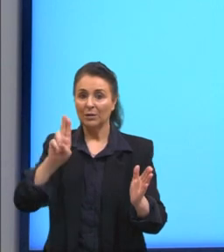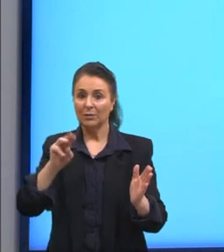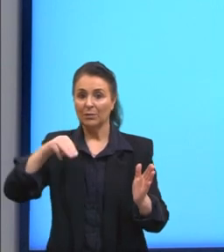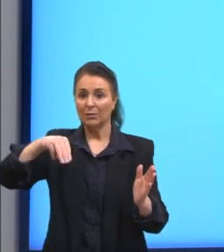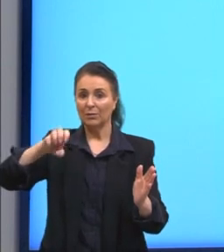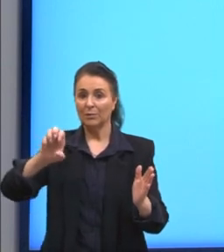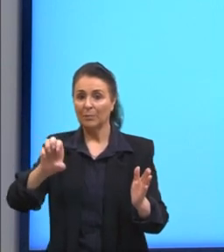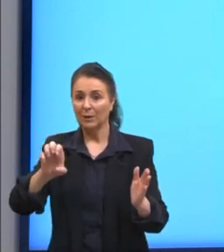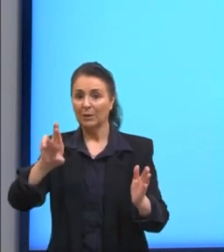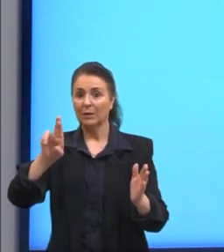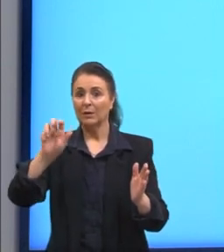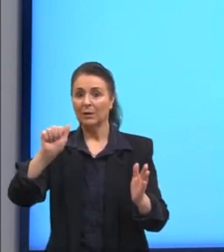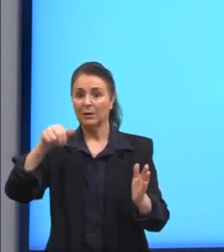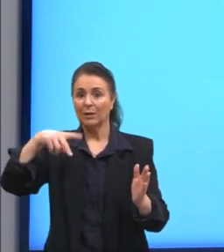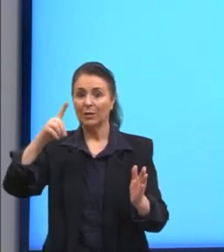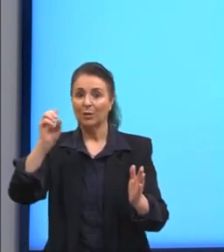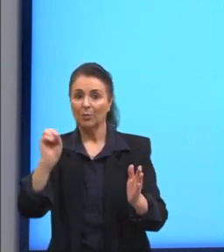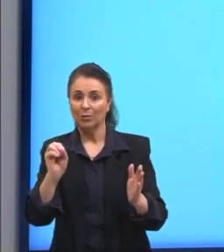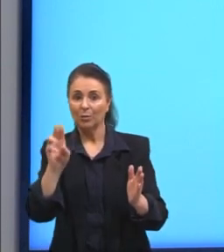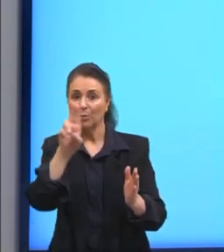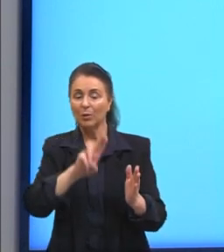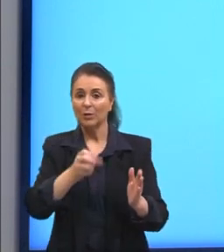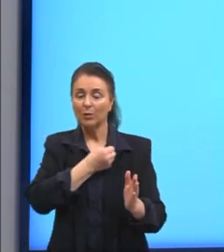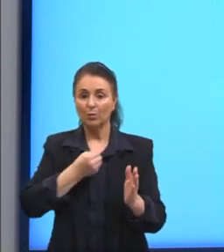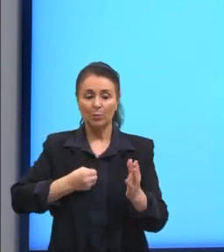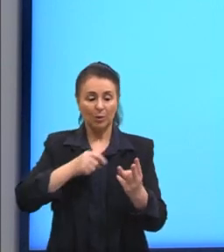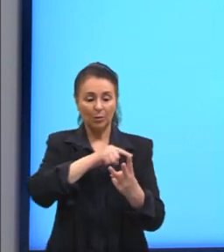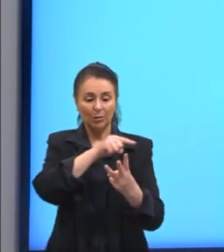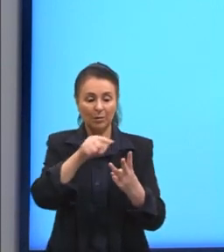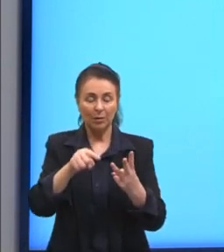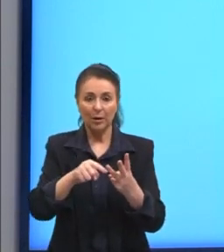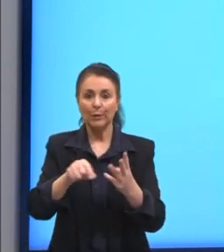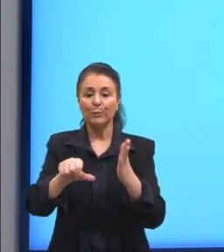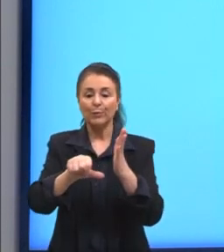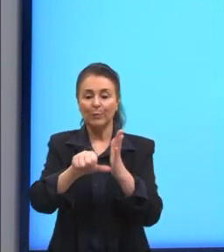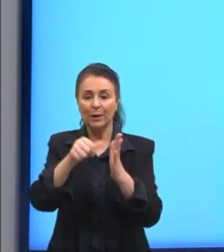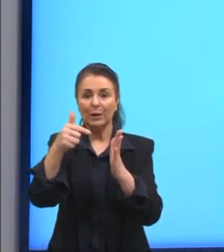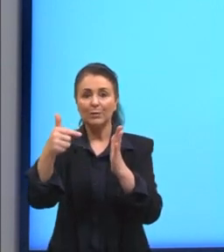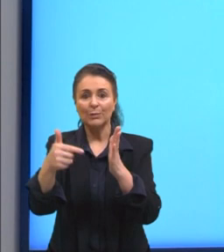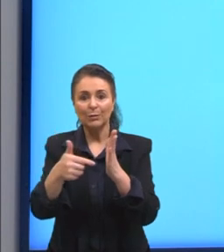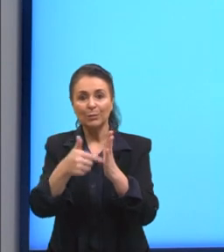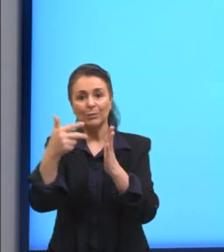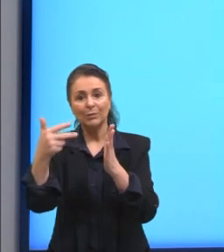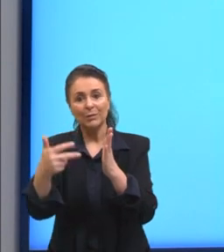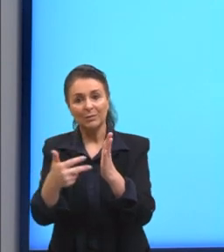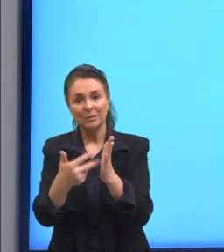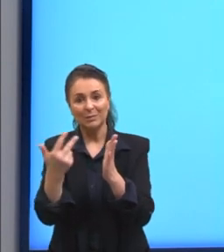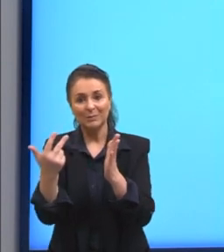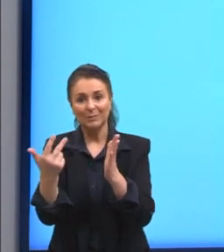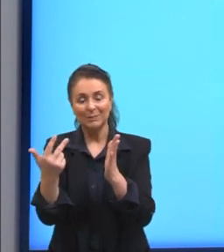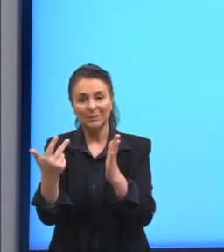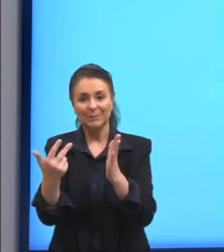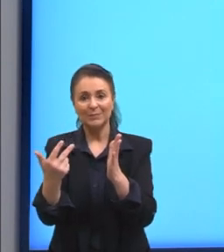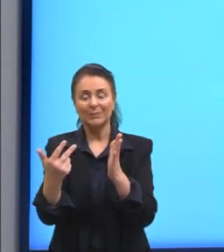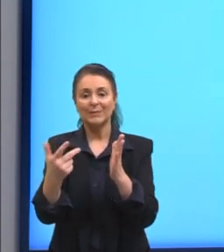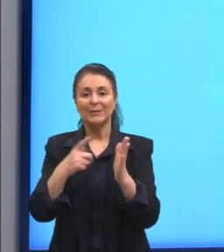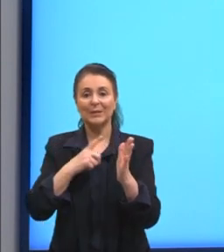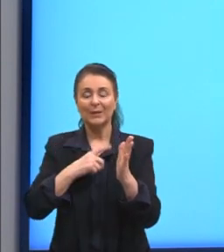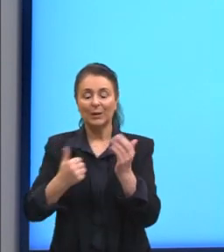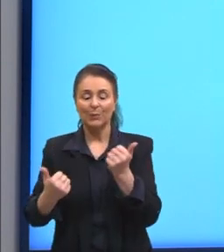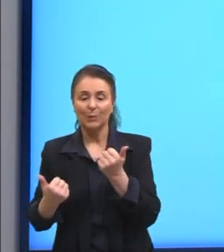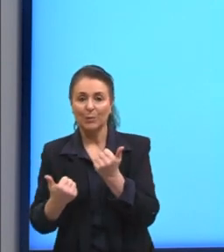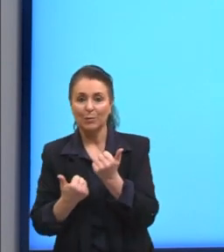fizesse uma lista. Eu preciso três ali, eu vou botar o primeiro, vou botar o segundo e vou botar o terceiro. Então, aqui a gente tem o